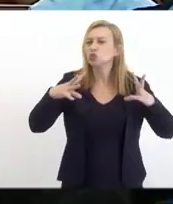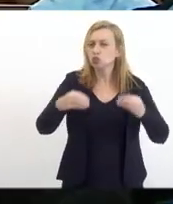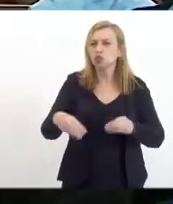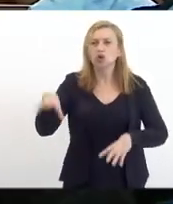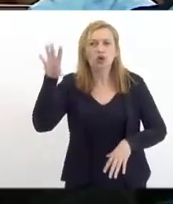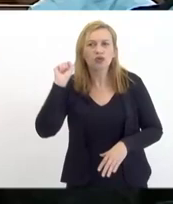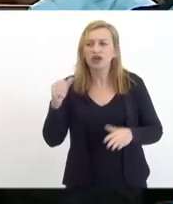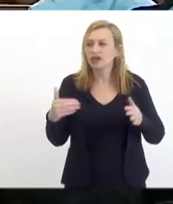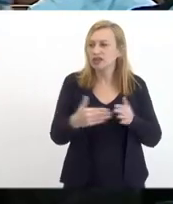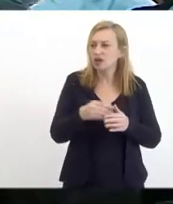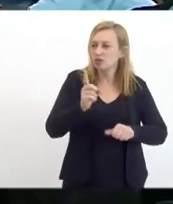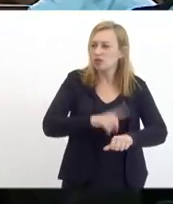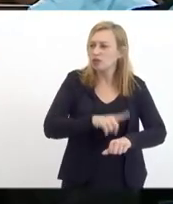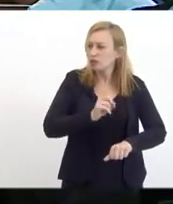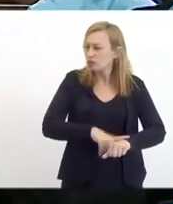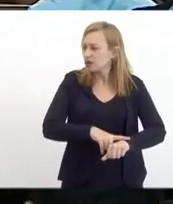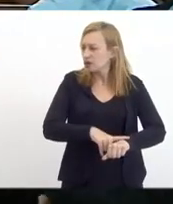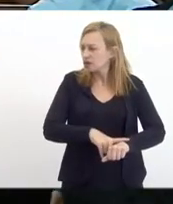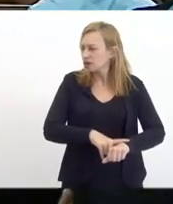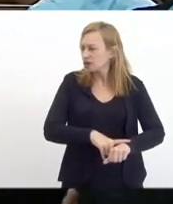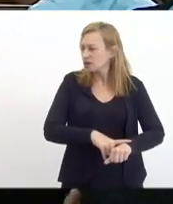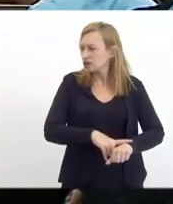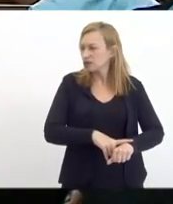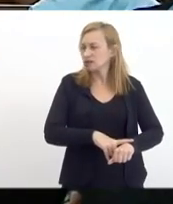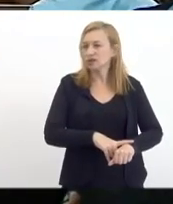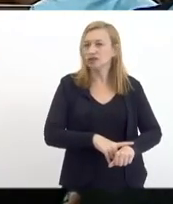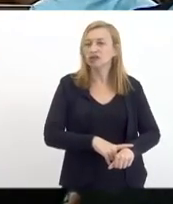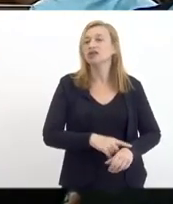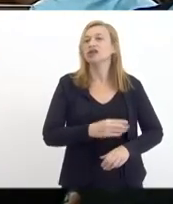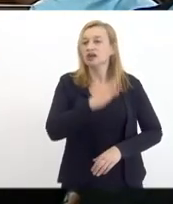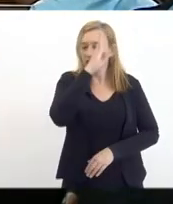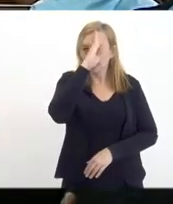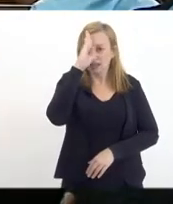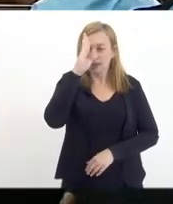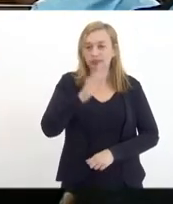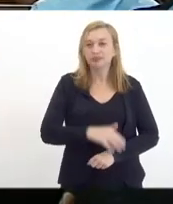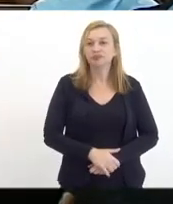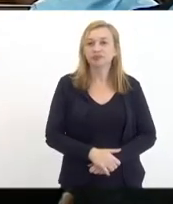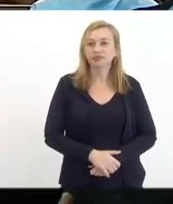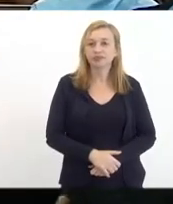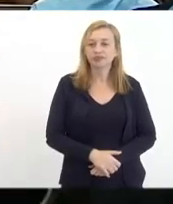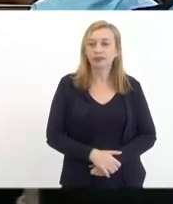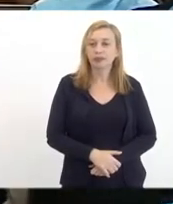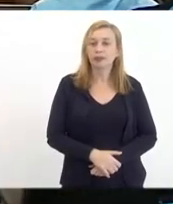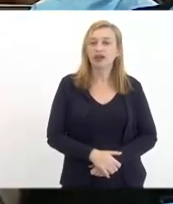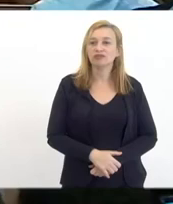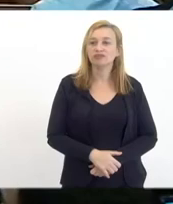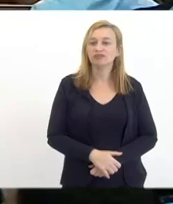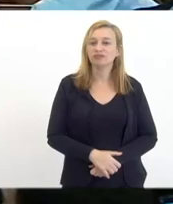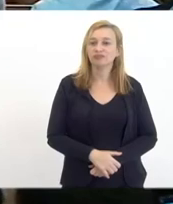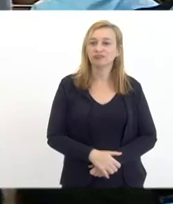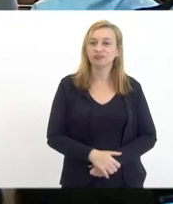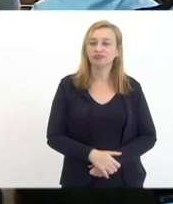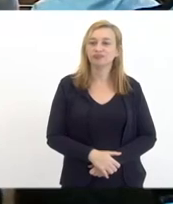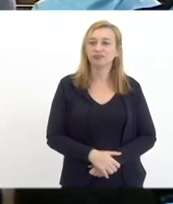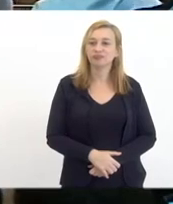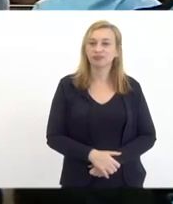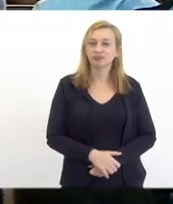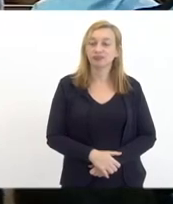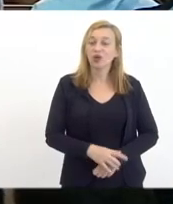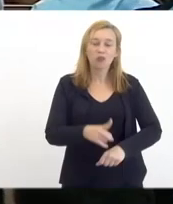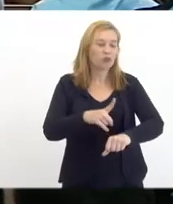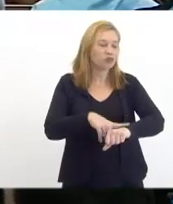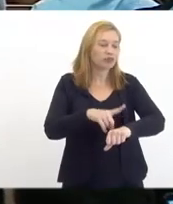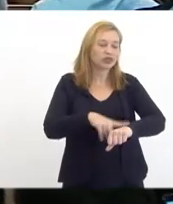momento tanto das autoridades quanto dos acadêmicos e sem dúvida alguma está sendo um